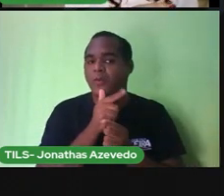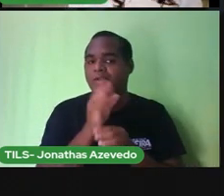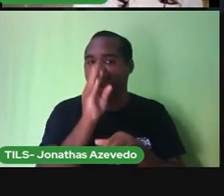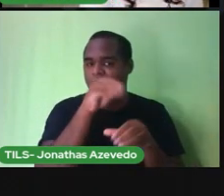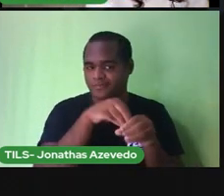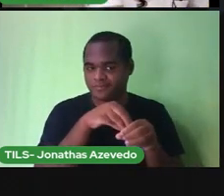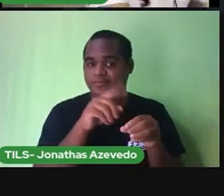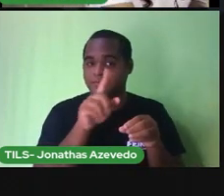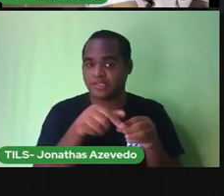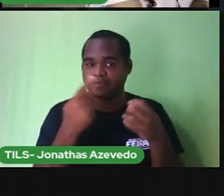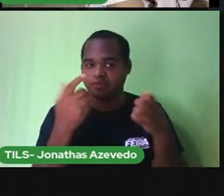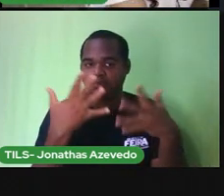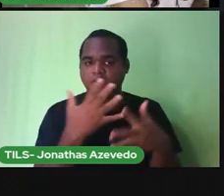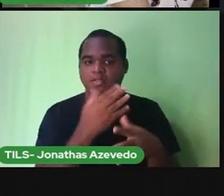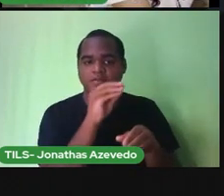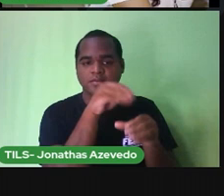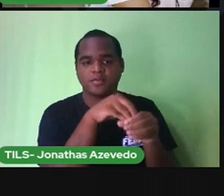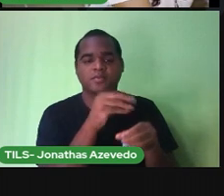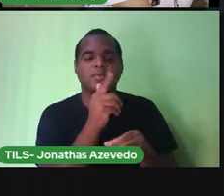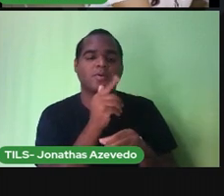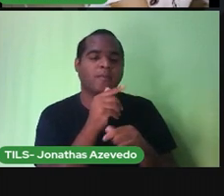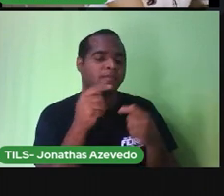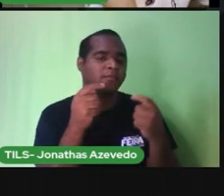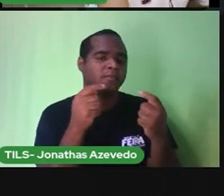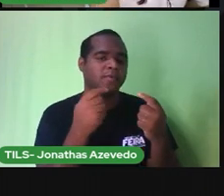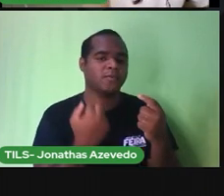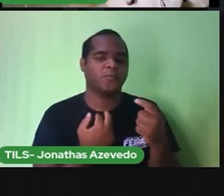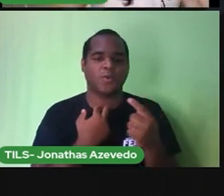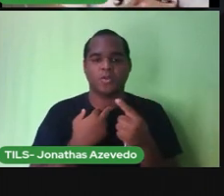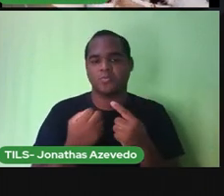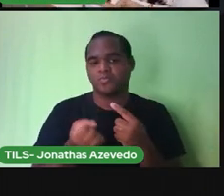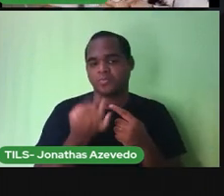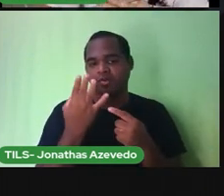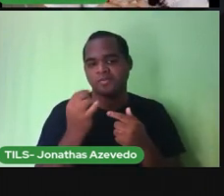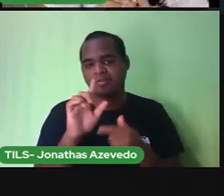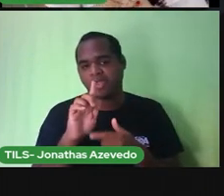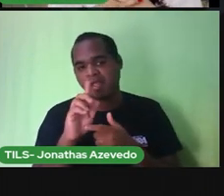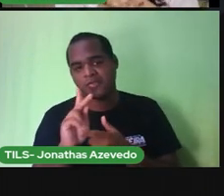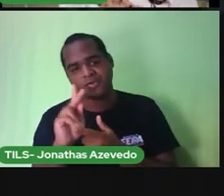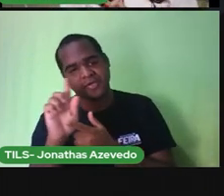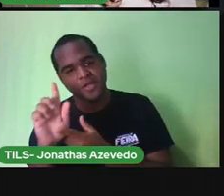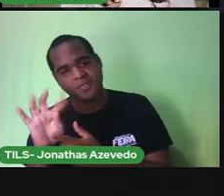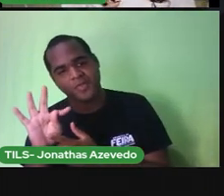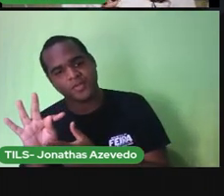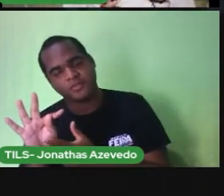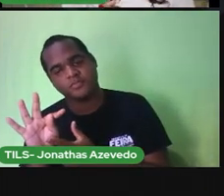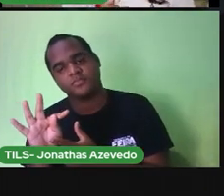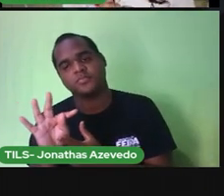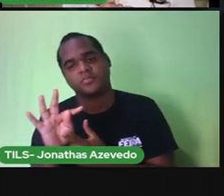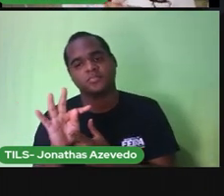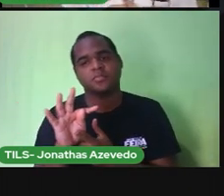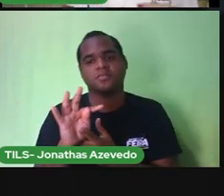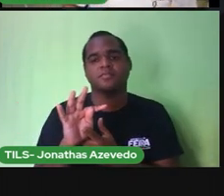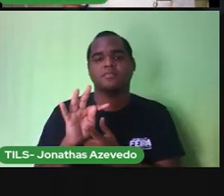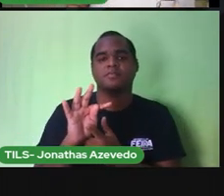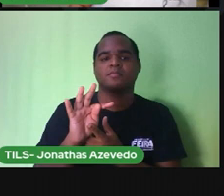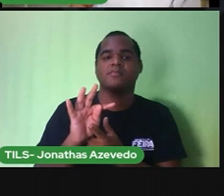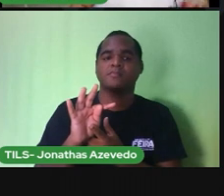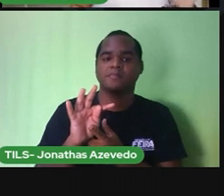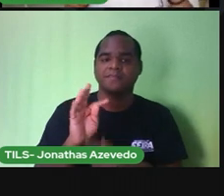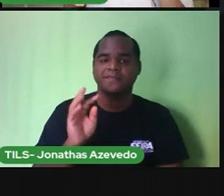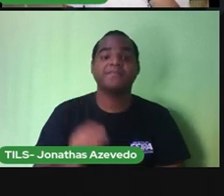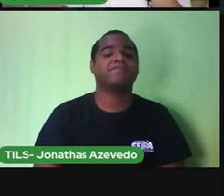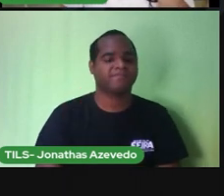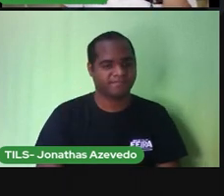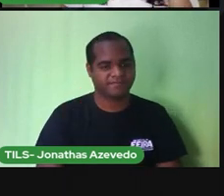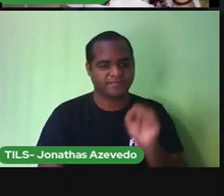então se ele é líquido não vai ser em quilo em grama ou tonelada ele vai ser em que gente? Isso mesmo